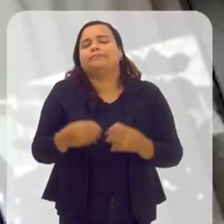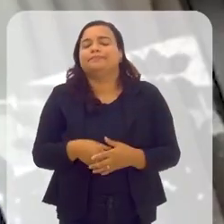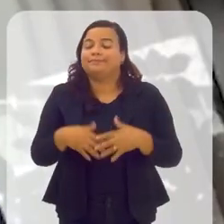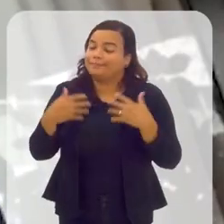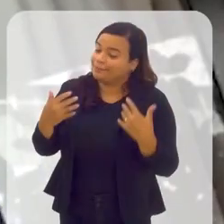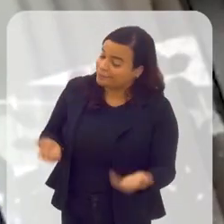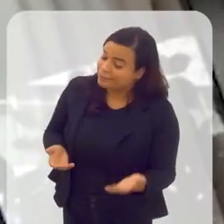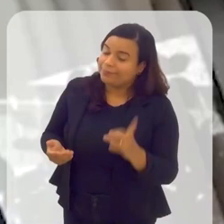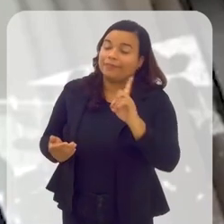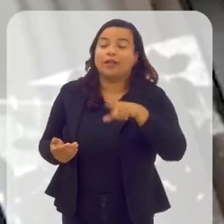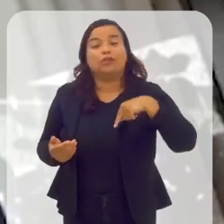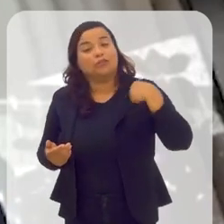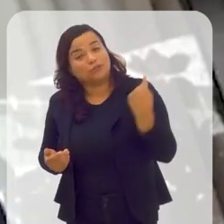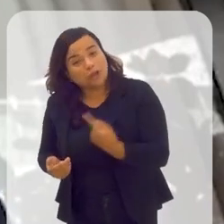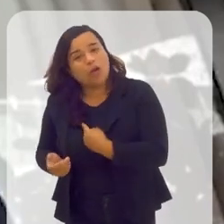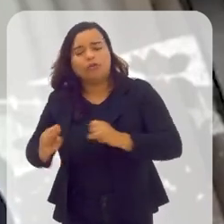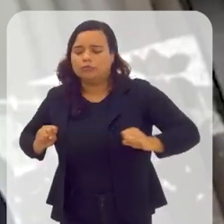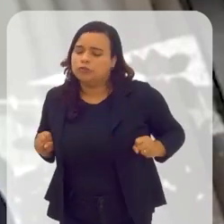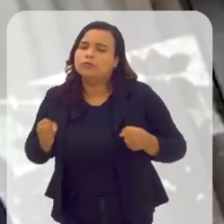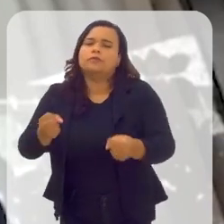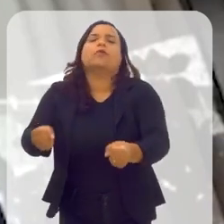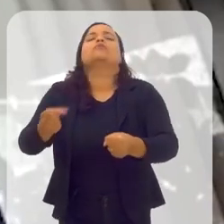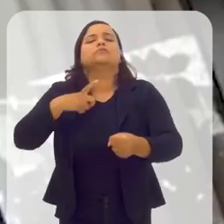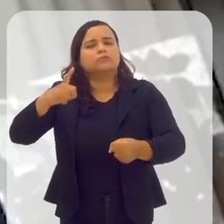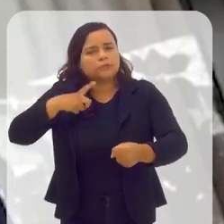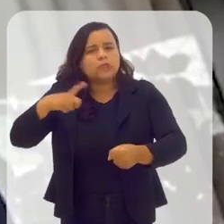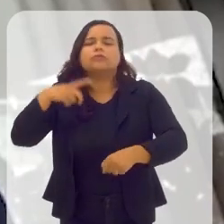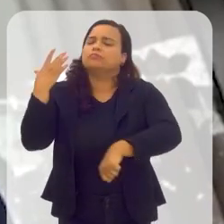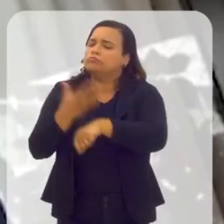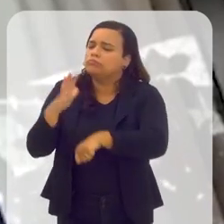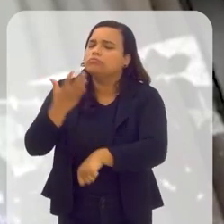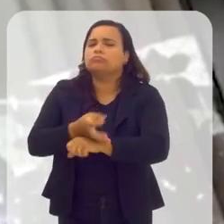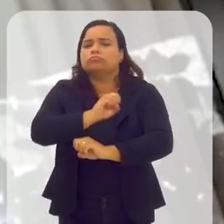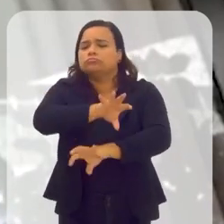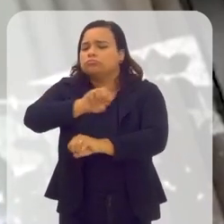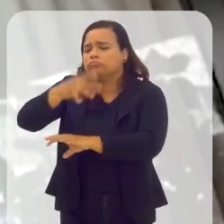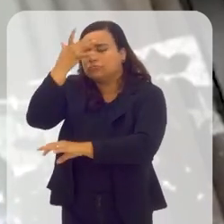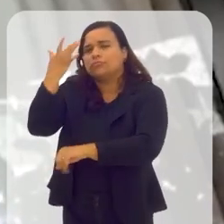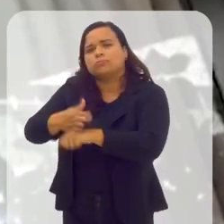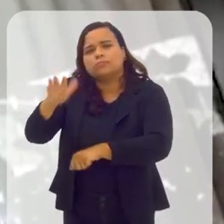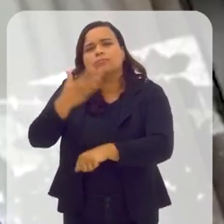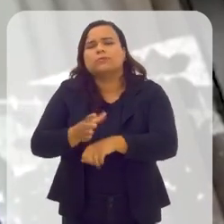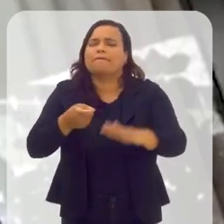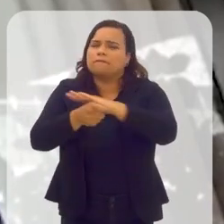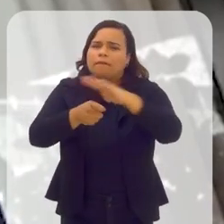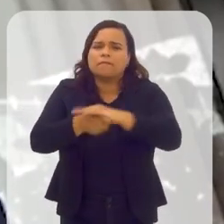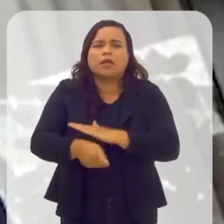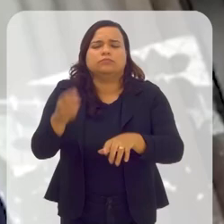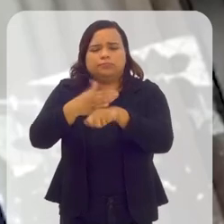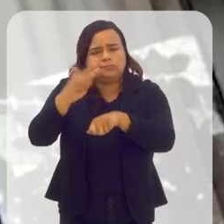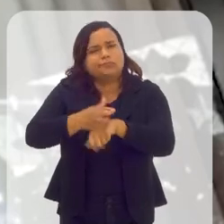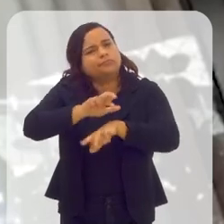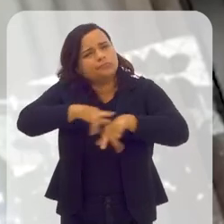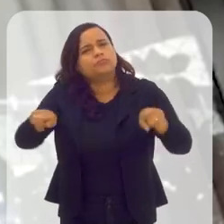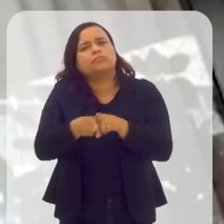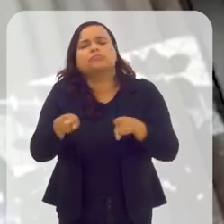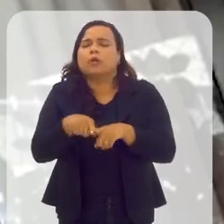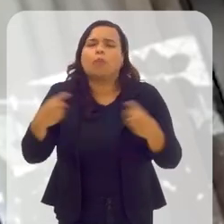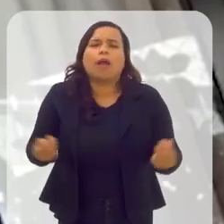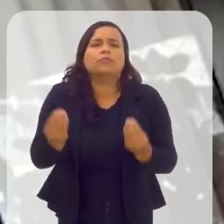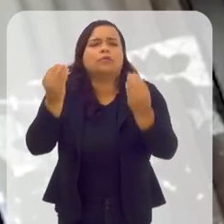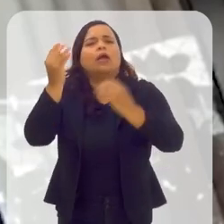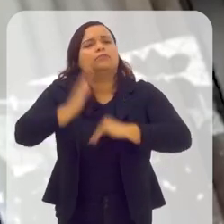Geisa, a nossa parte, eu acho que nós estamos fazendo, capacitando as pessoas, investindo muito em treinamento, em